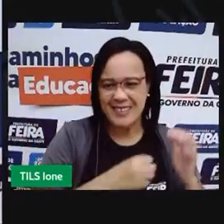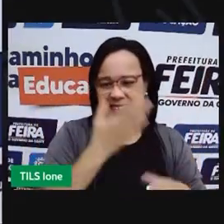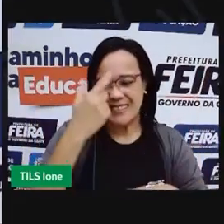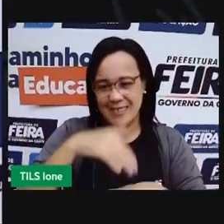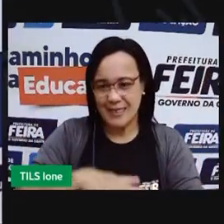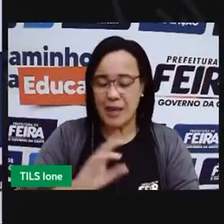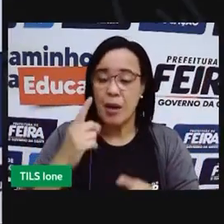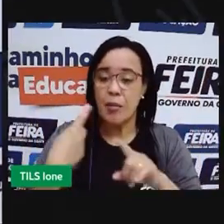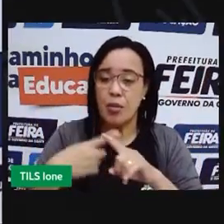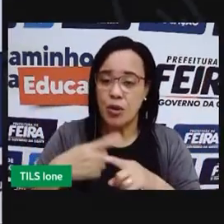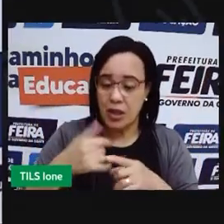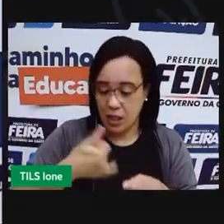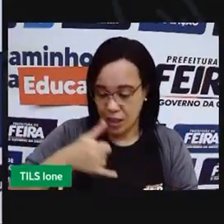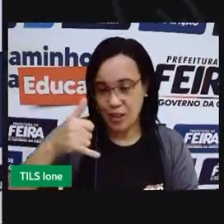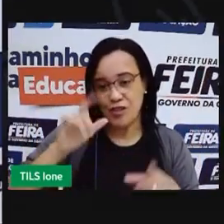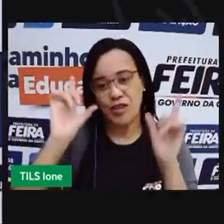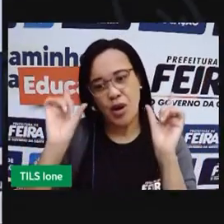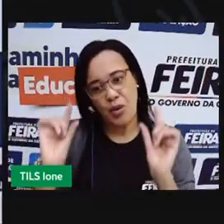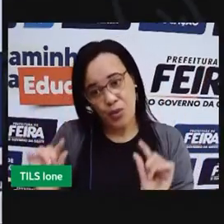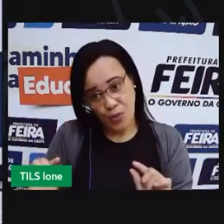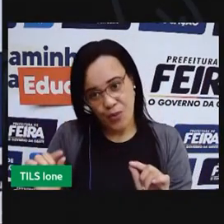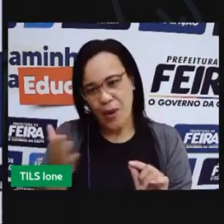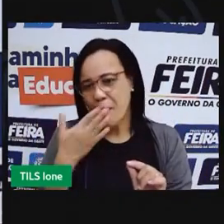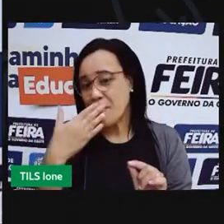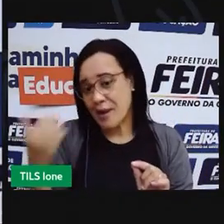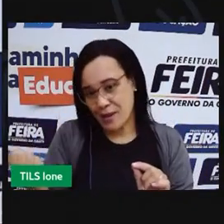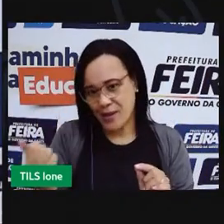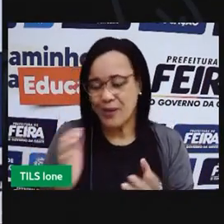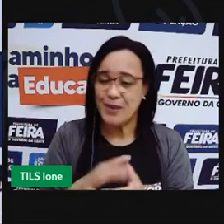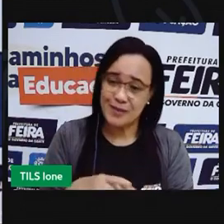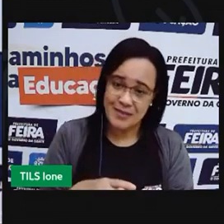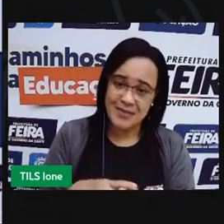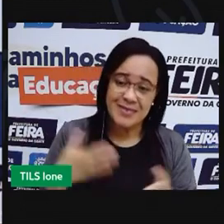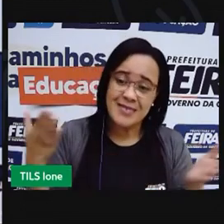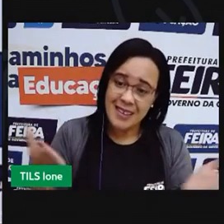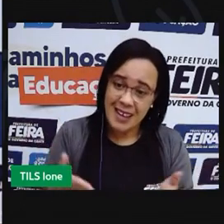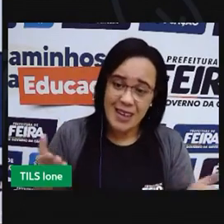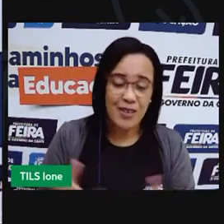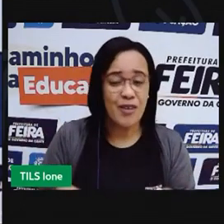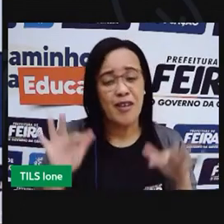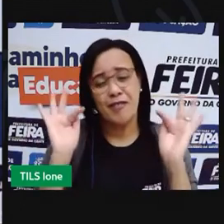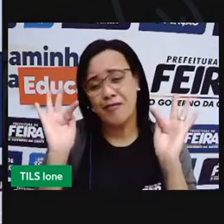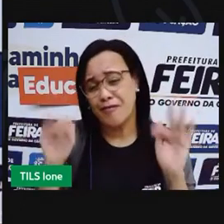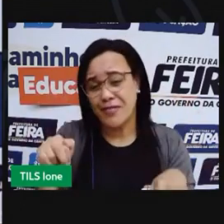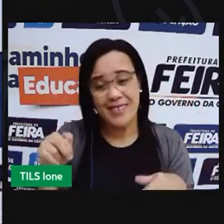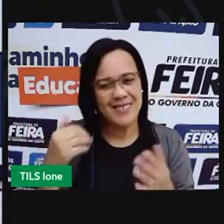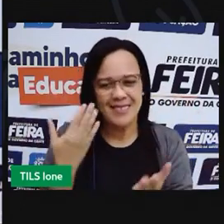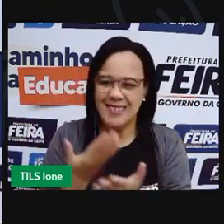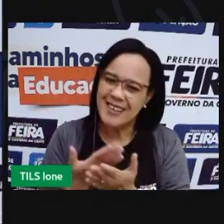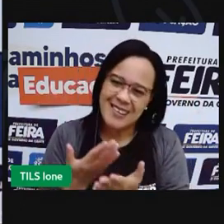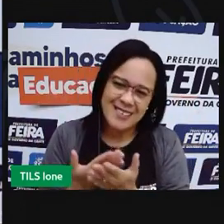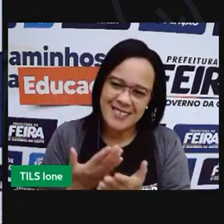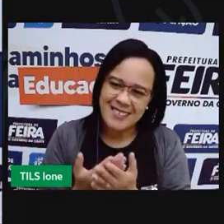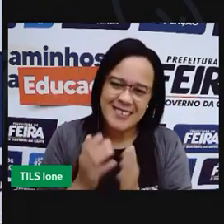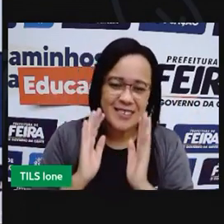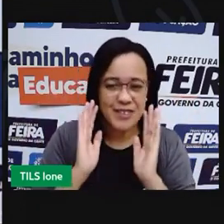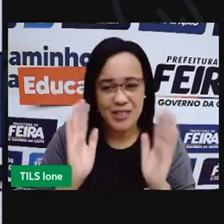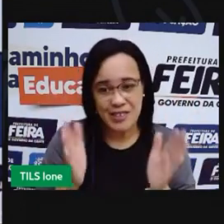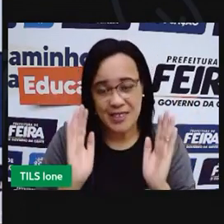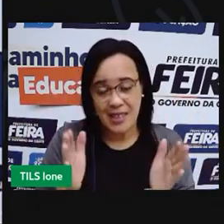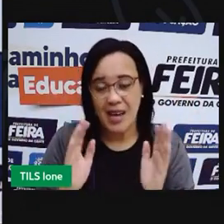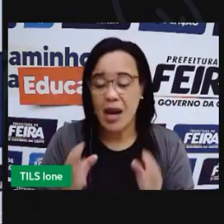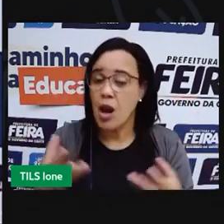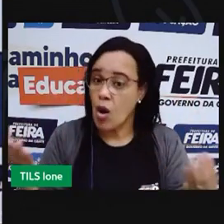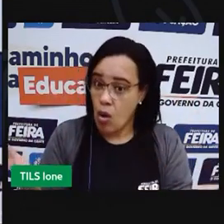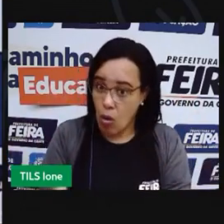reta. Então, crianças, agora nós estamos chegando até o final da montagem. E hoje a gente viu muita coisa